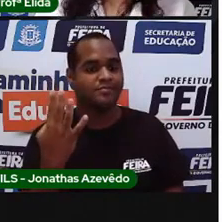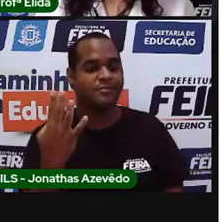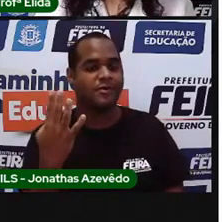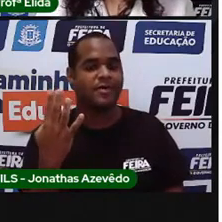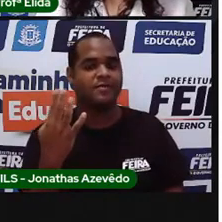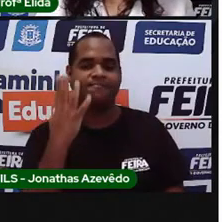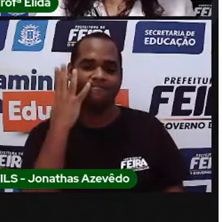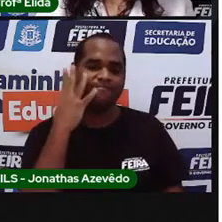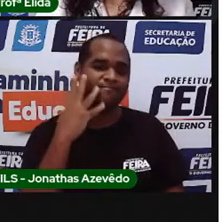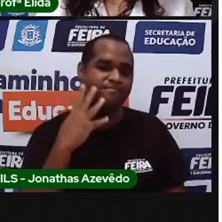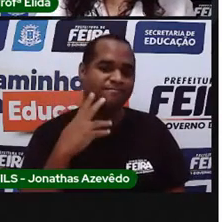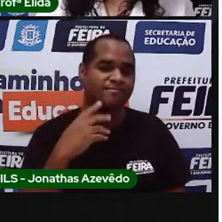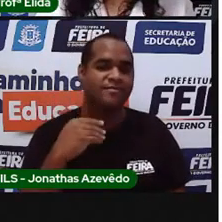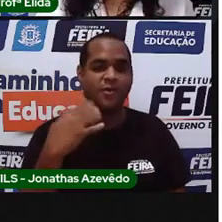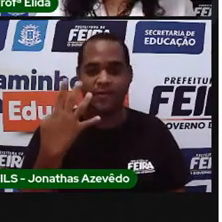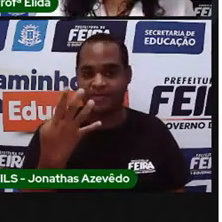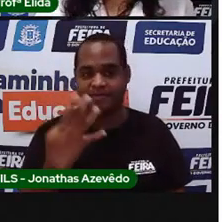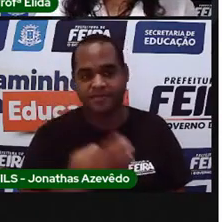quatro crianças.